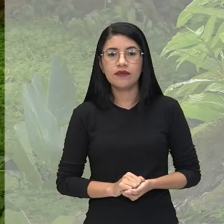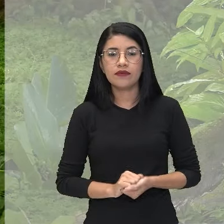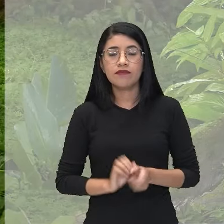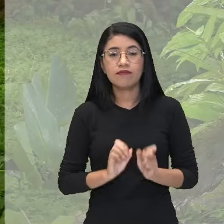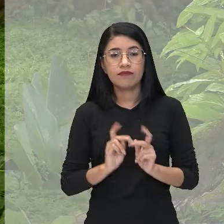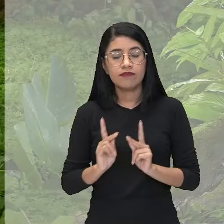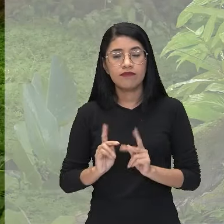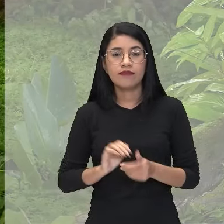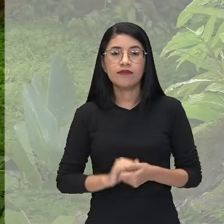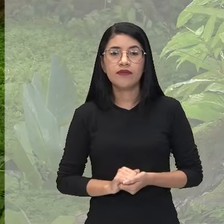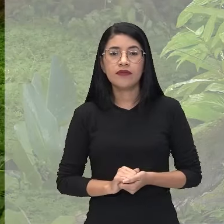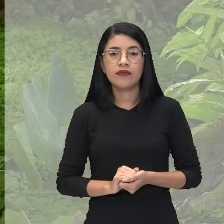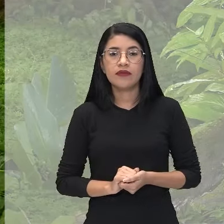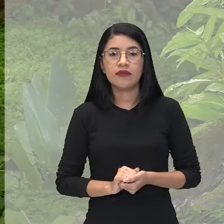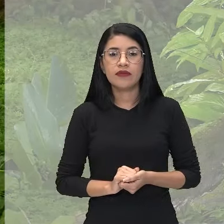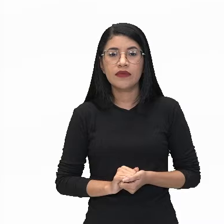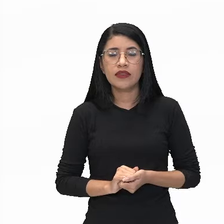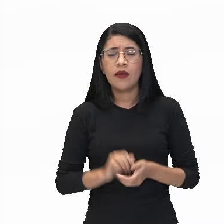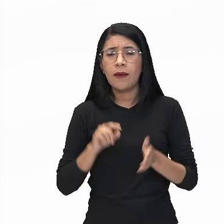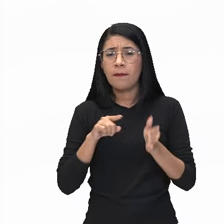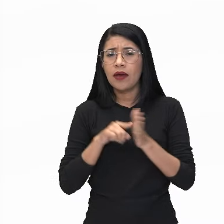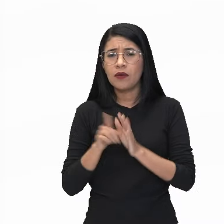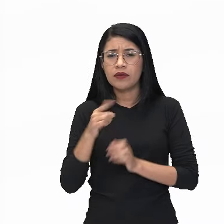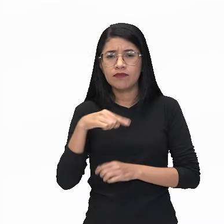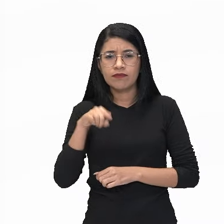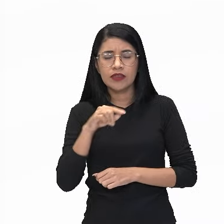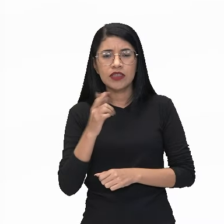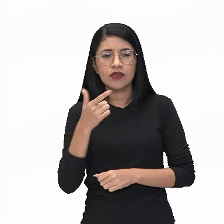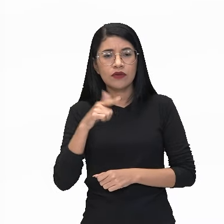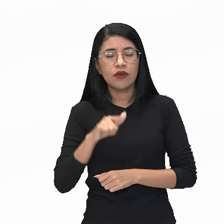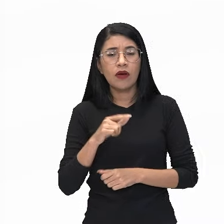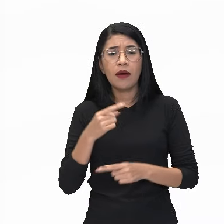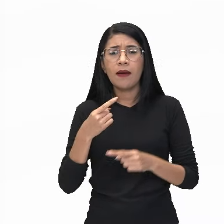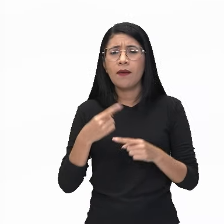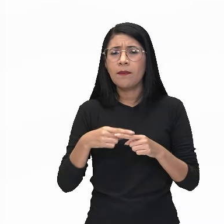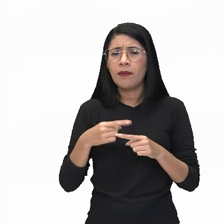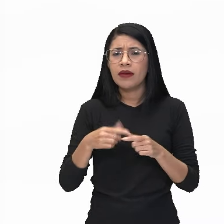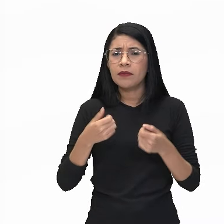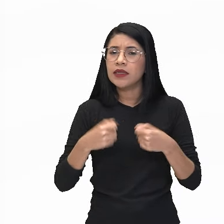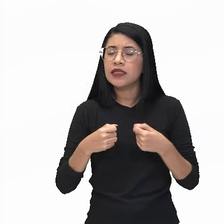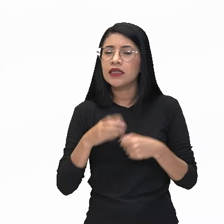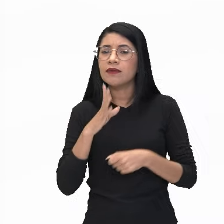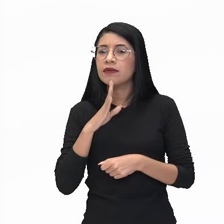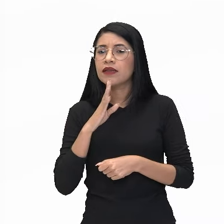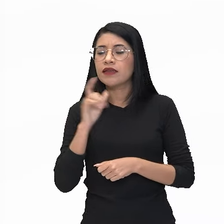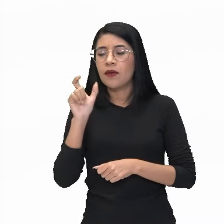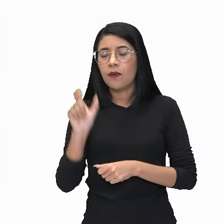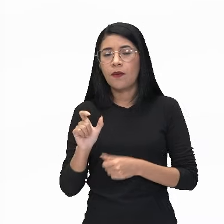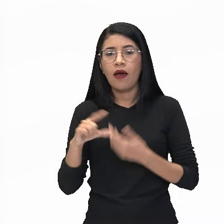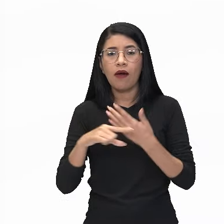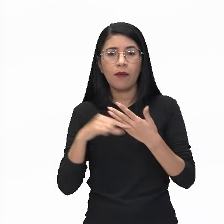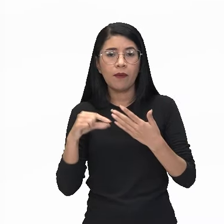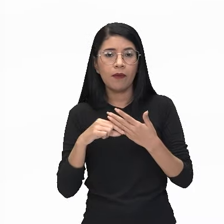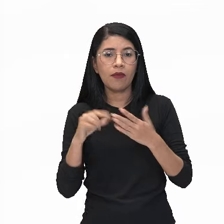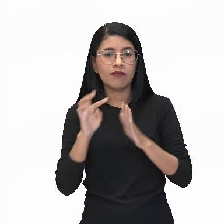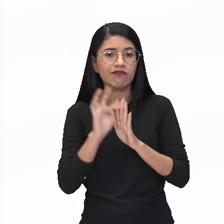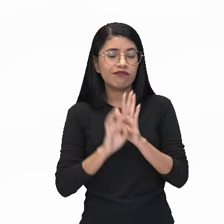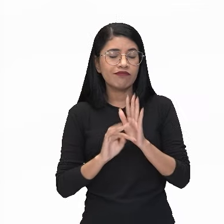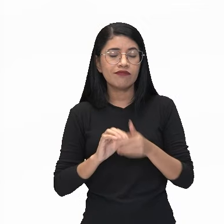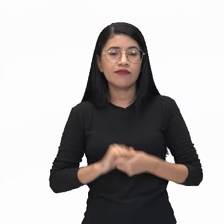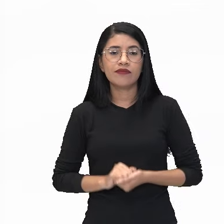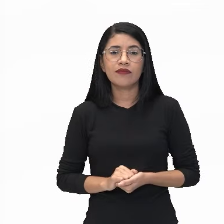Certo? Então, fica aí a pergunta mais uma vez para vocês, né? Por que a gente deve conhecer o autor do texto? E já que nós estamos